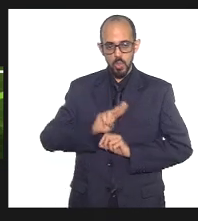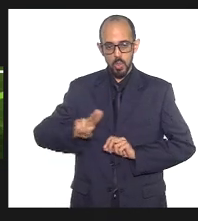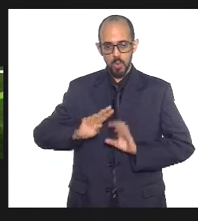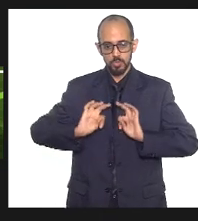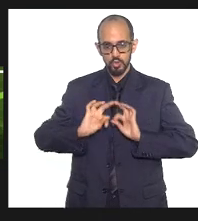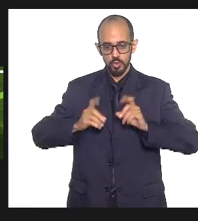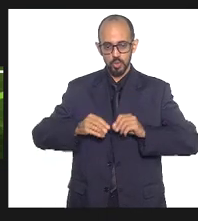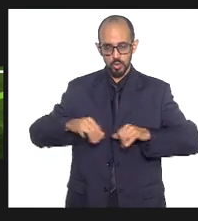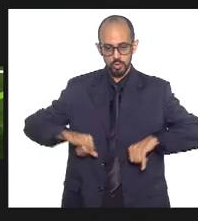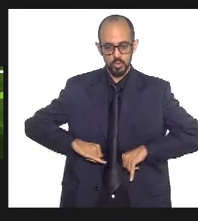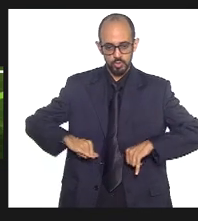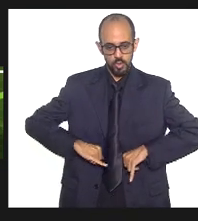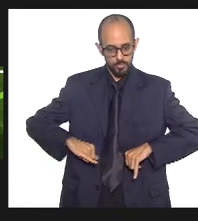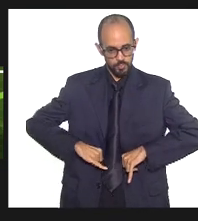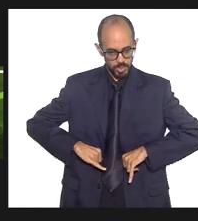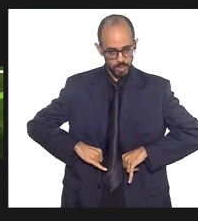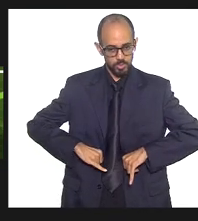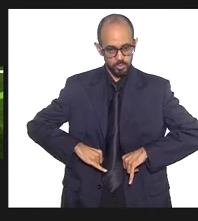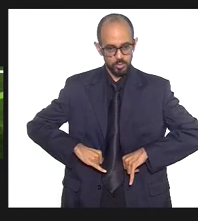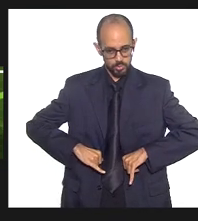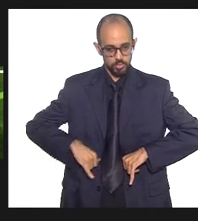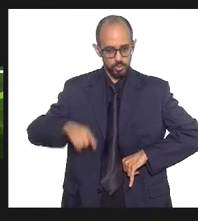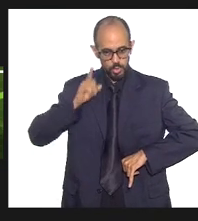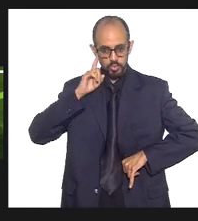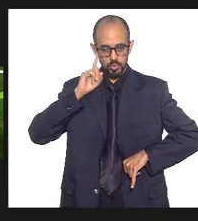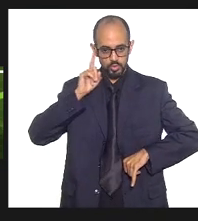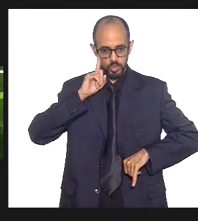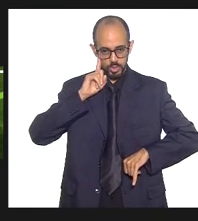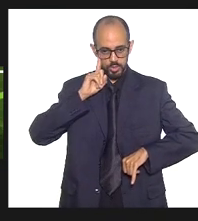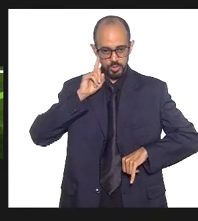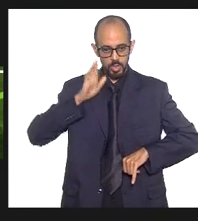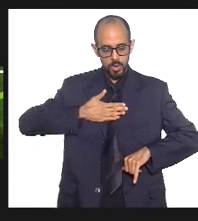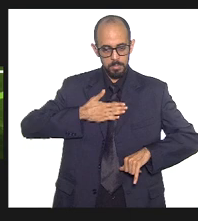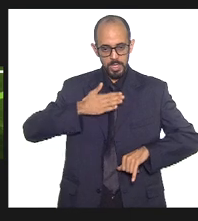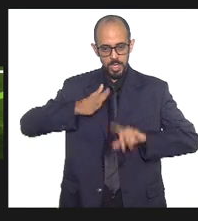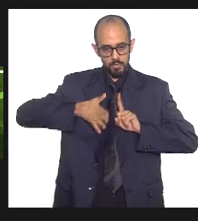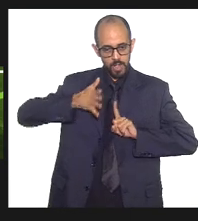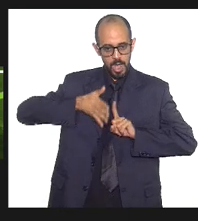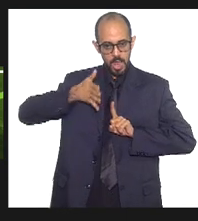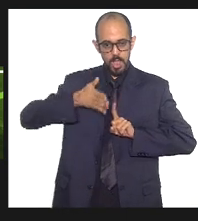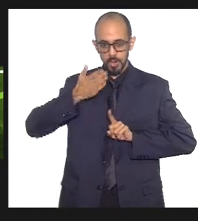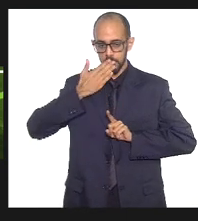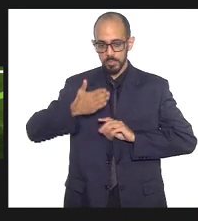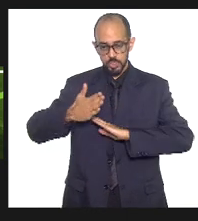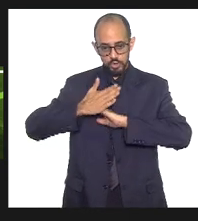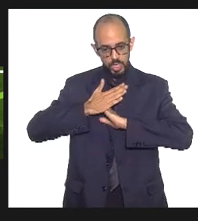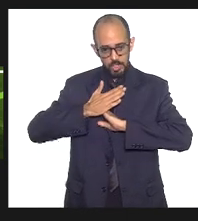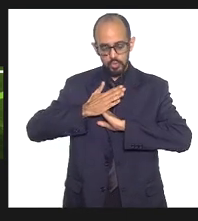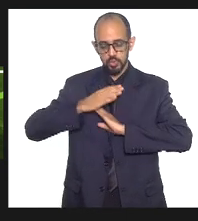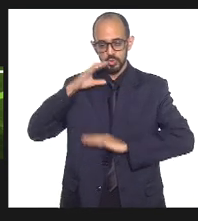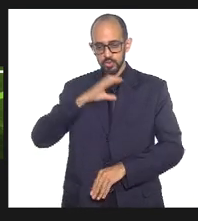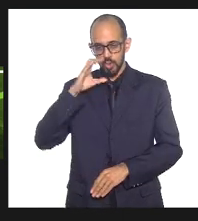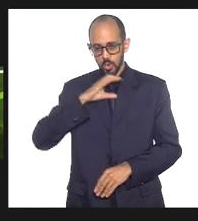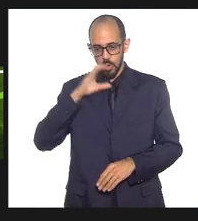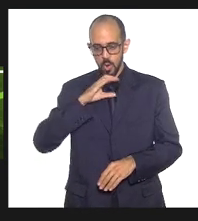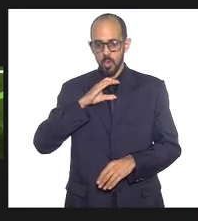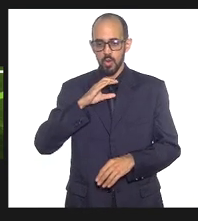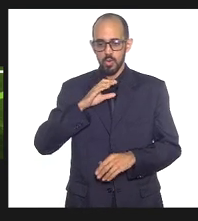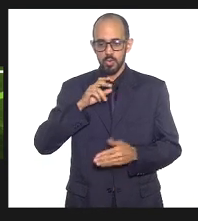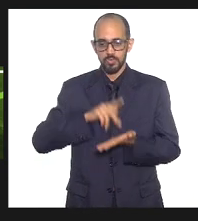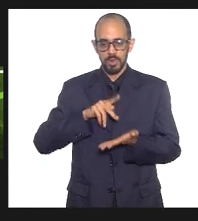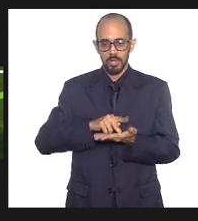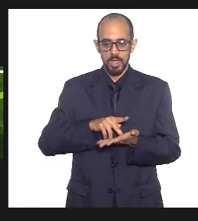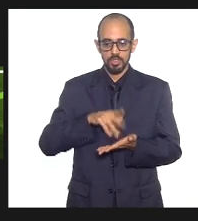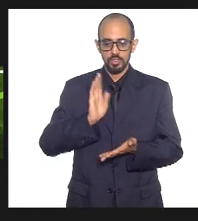pele todos os dias. Então, a minha fala aqui vem muito no encontro de um apelo, de um pedido de ajuda, de um pedido de socorro. Já